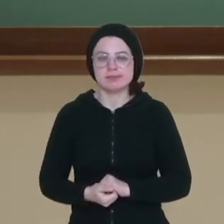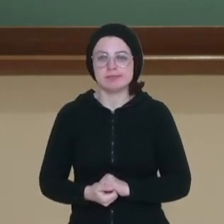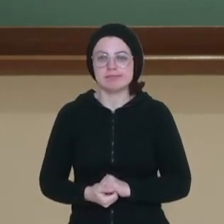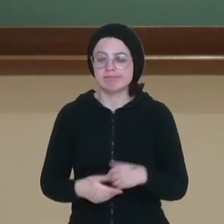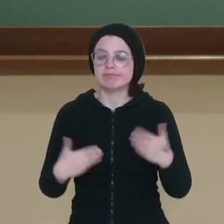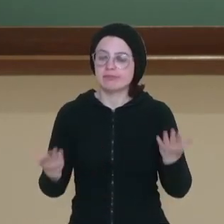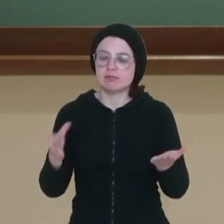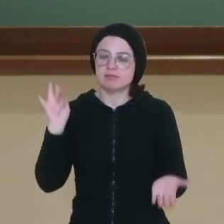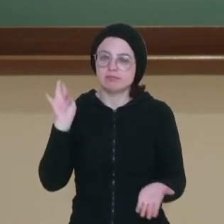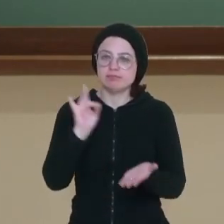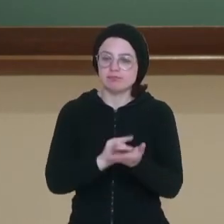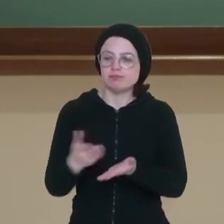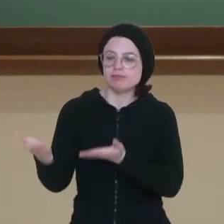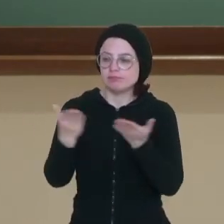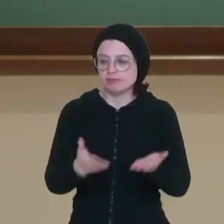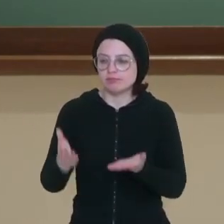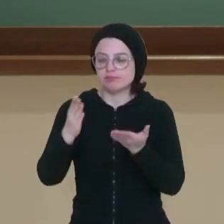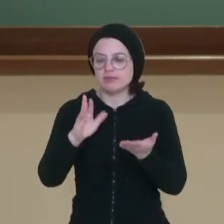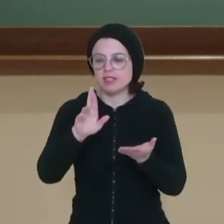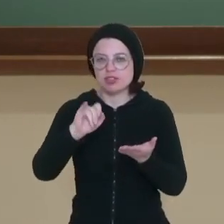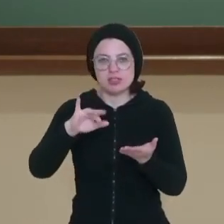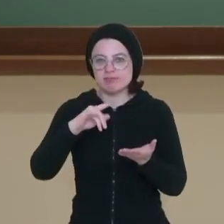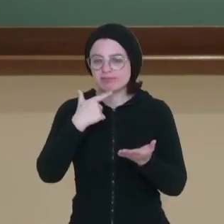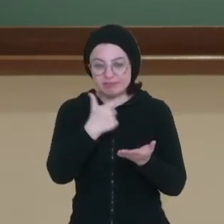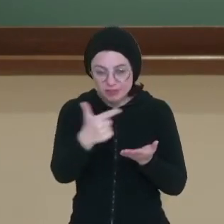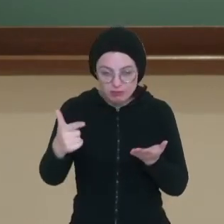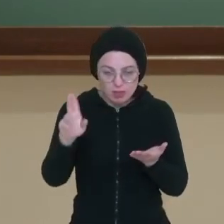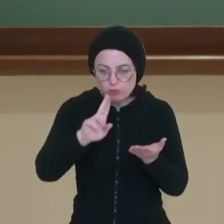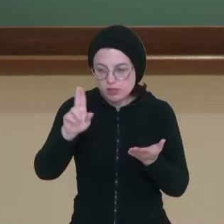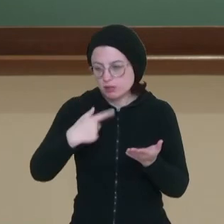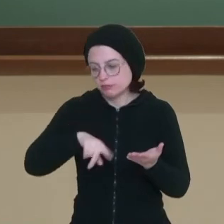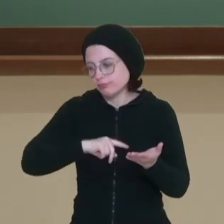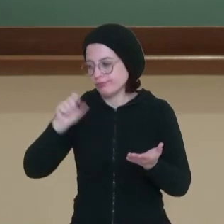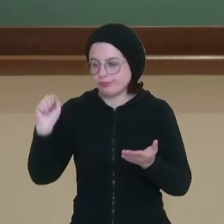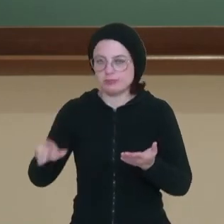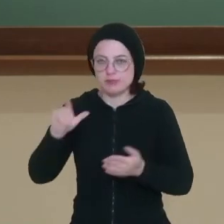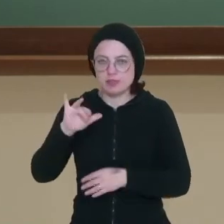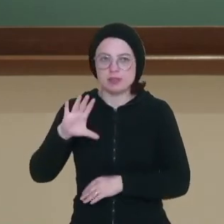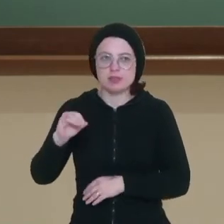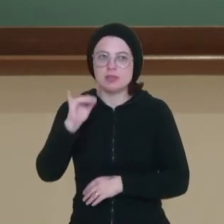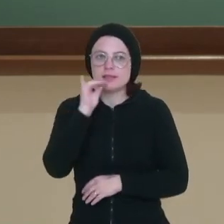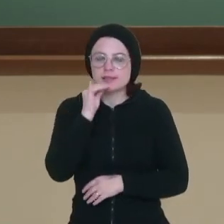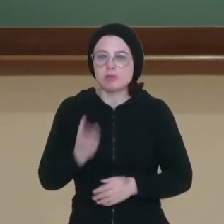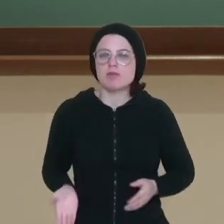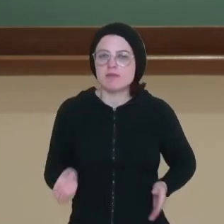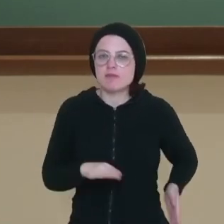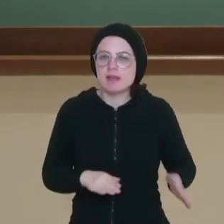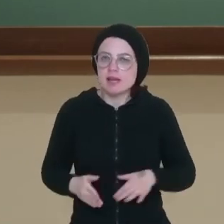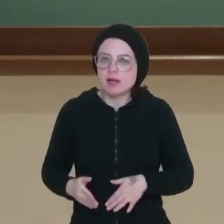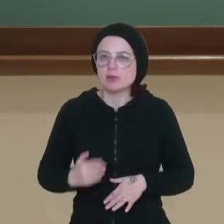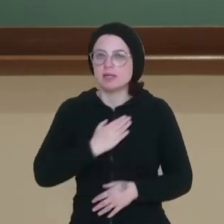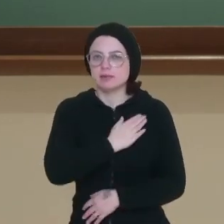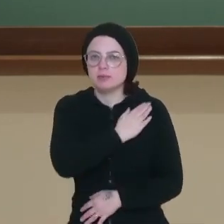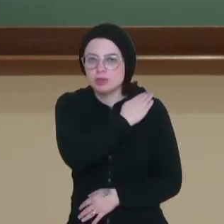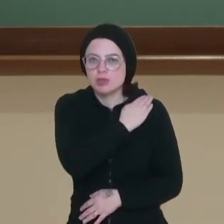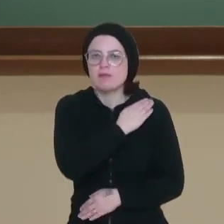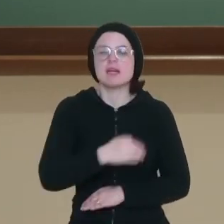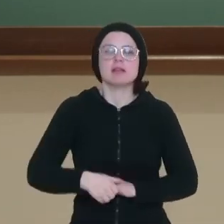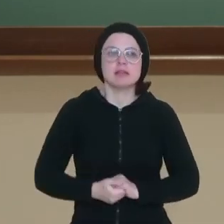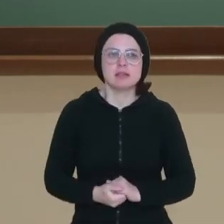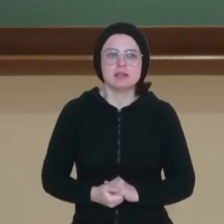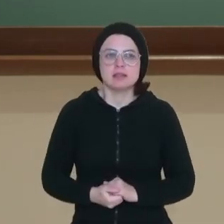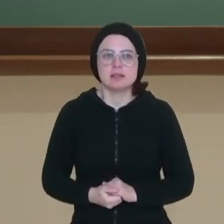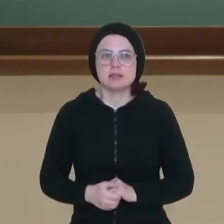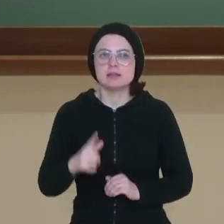realmente, este produto, rejeito, não tem mais utilidade. São exemplos fraldas, absorventes, pano perflex,